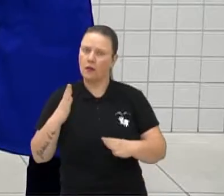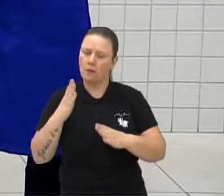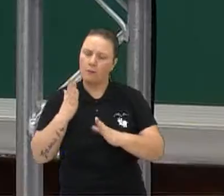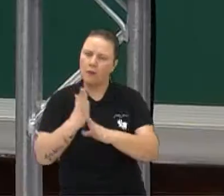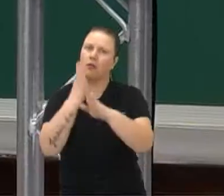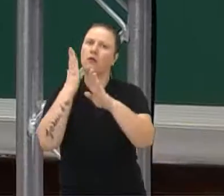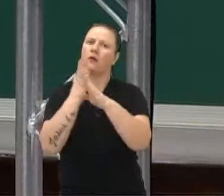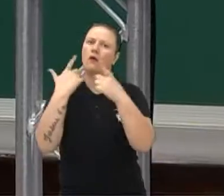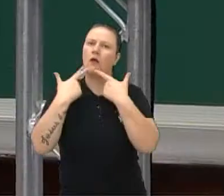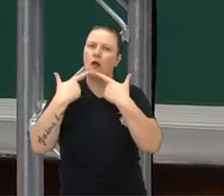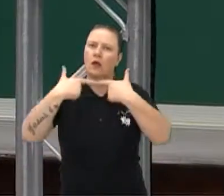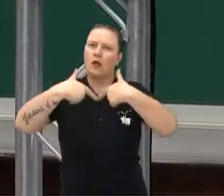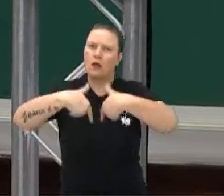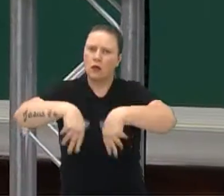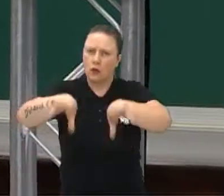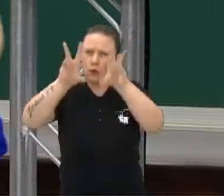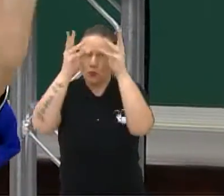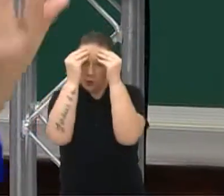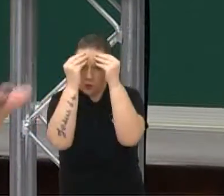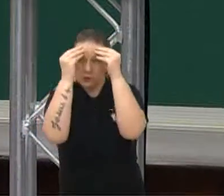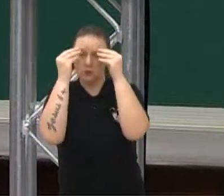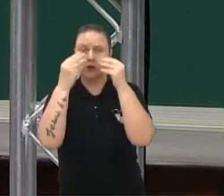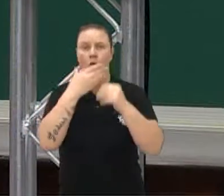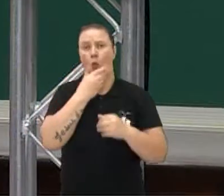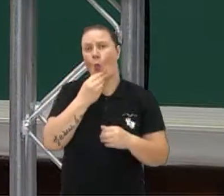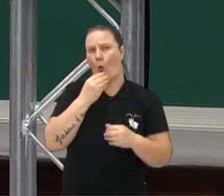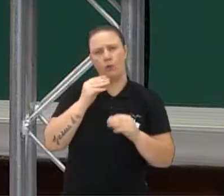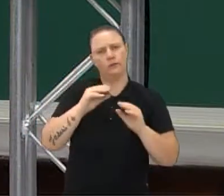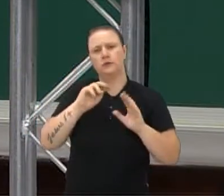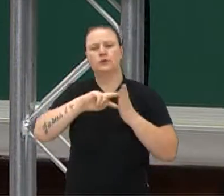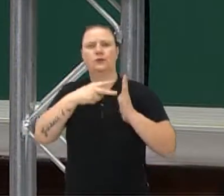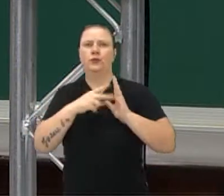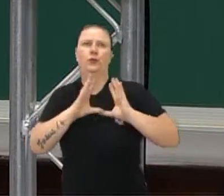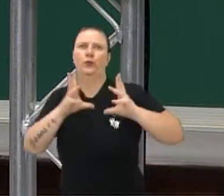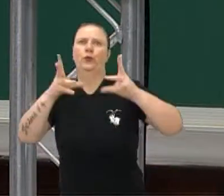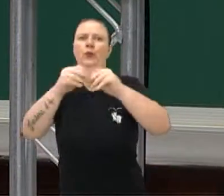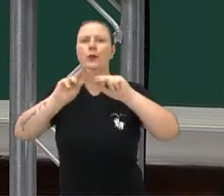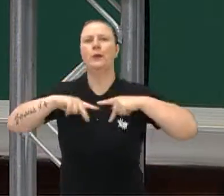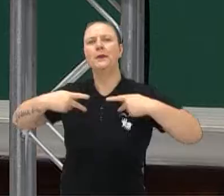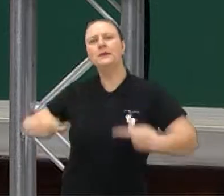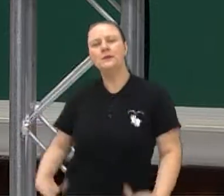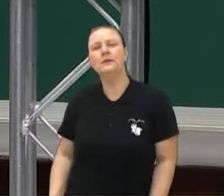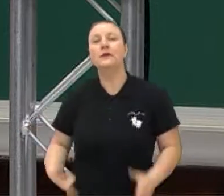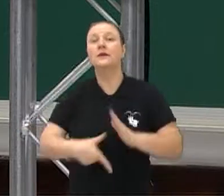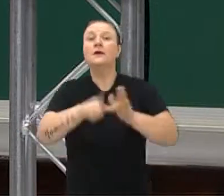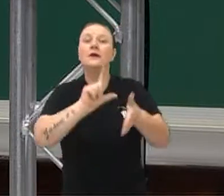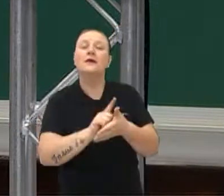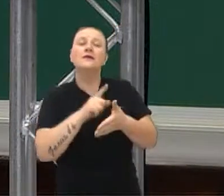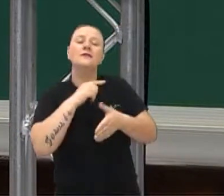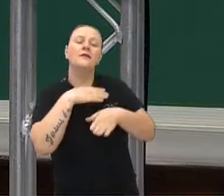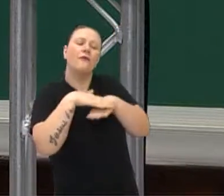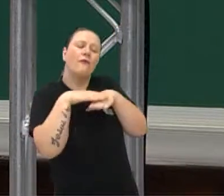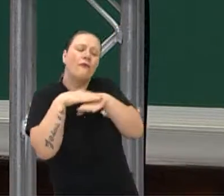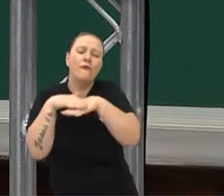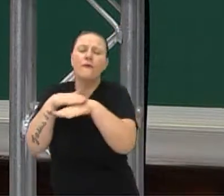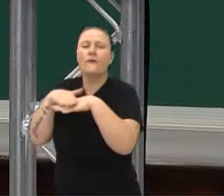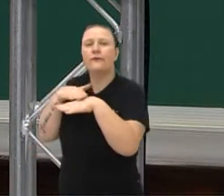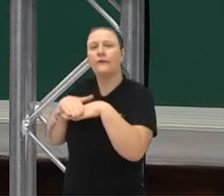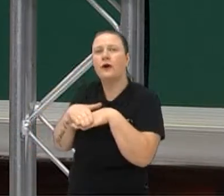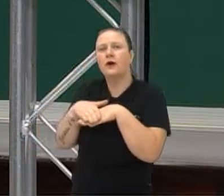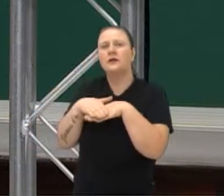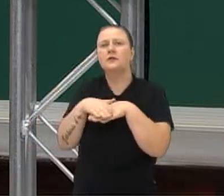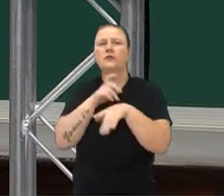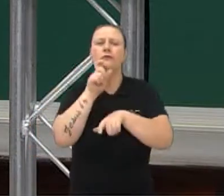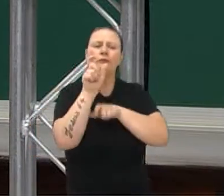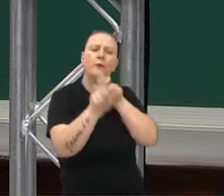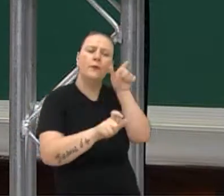corporal, o homem se expressava. O homem, a humanidade, antes mesmo de falar, de usar a forma verbal,